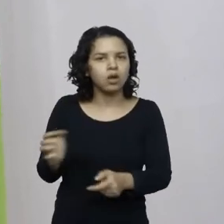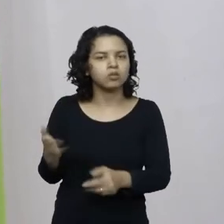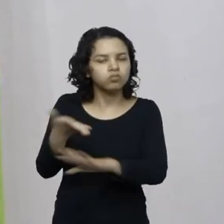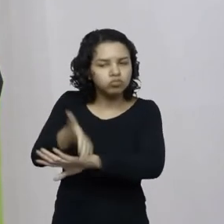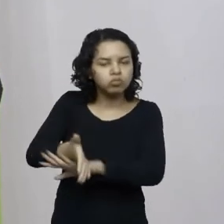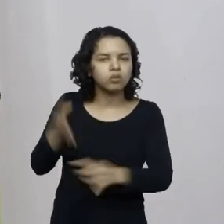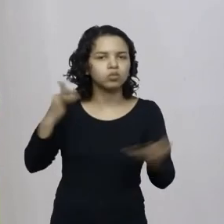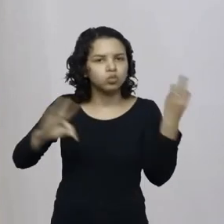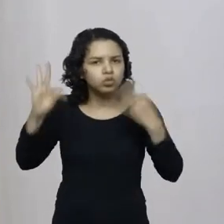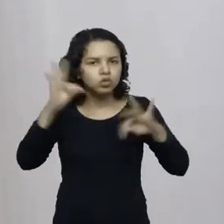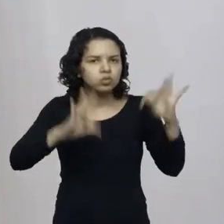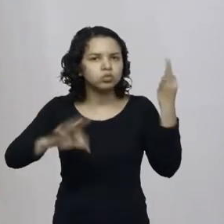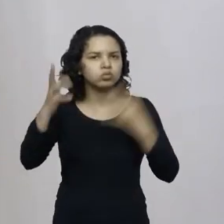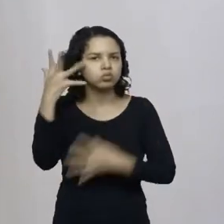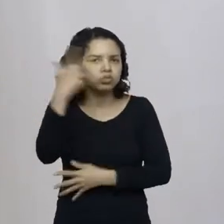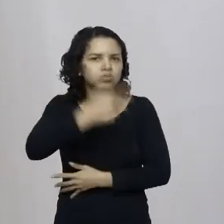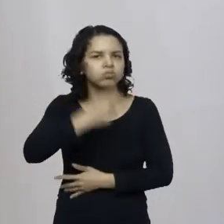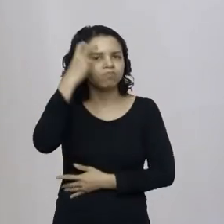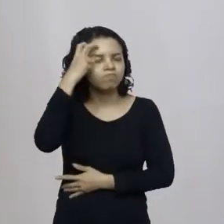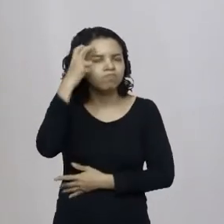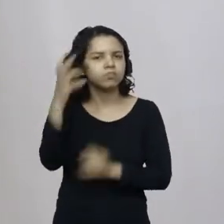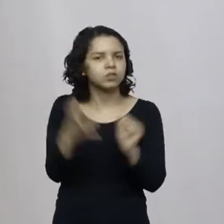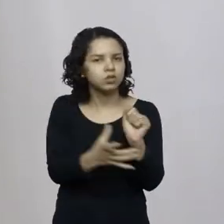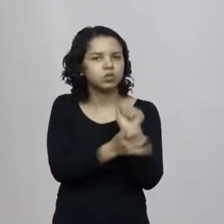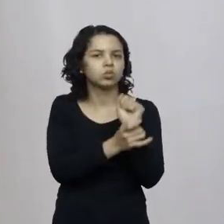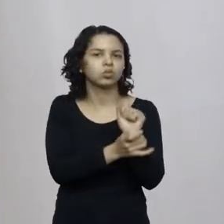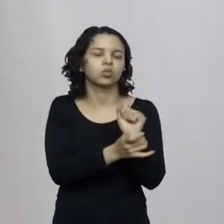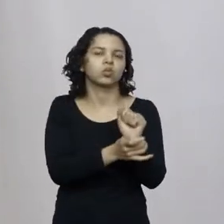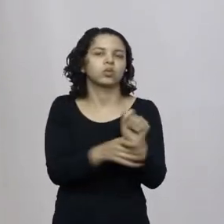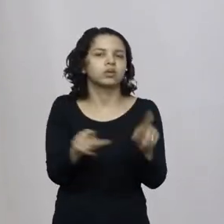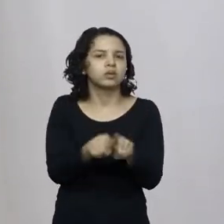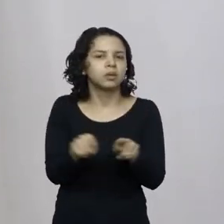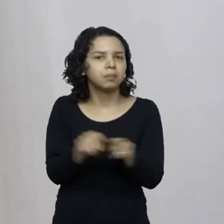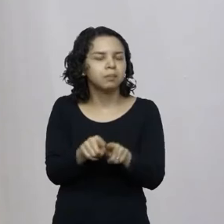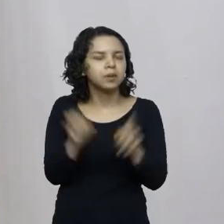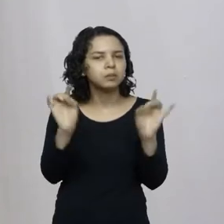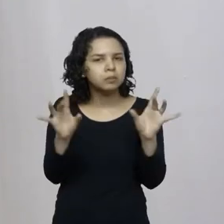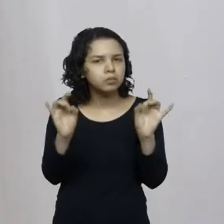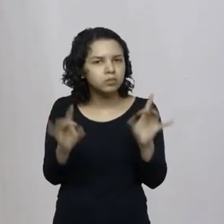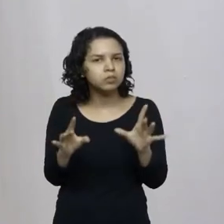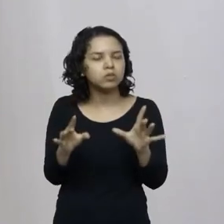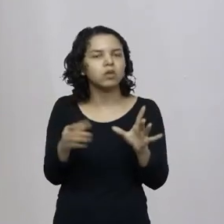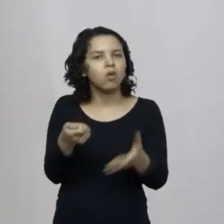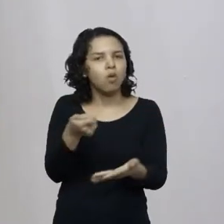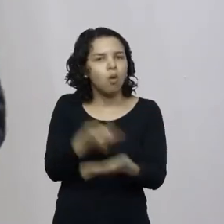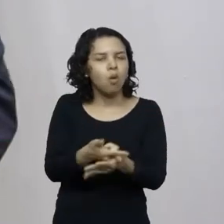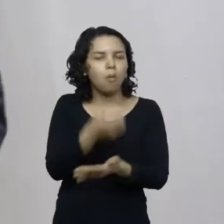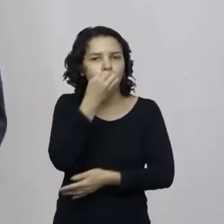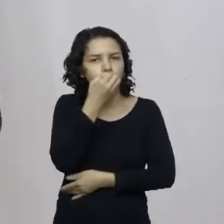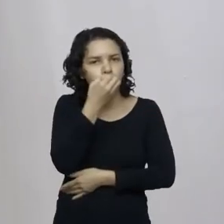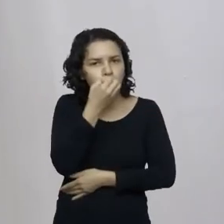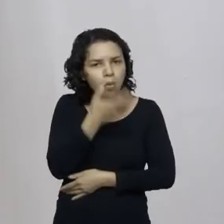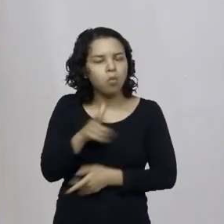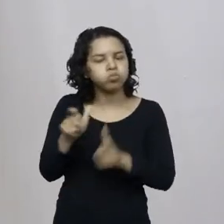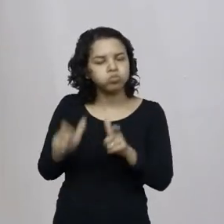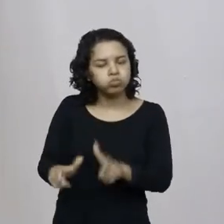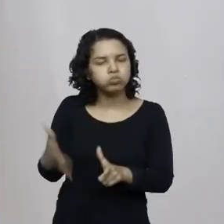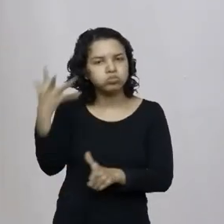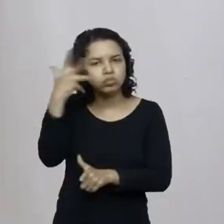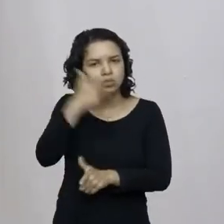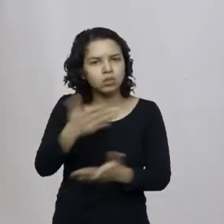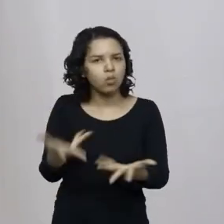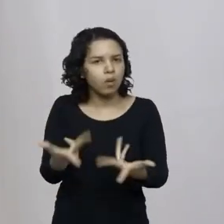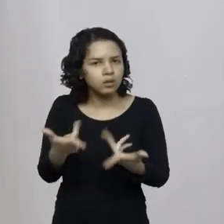inteligente um turismo seguro e ainda tem a perspectiva de fazer uma boa compra de um móvel bonito de qualidade ainda